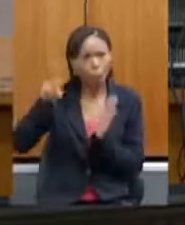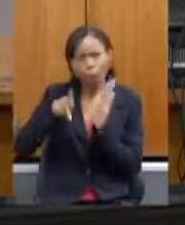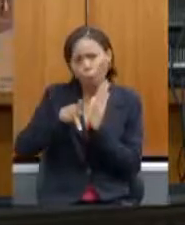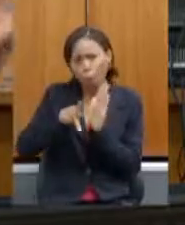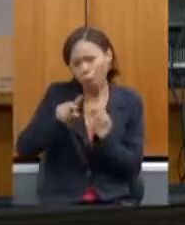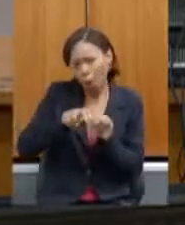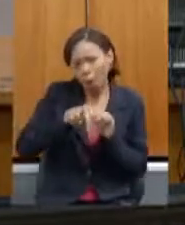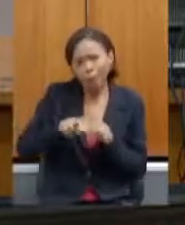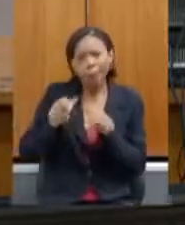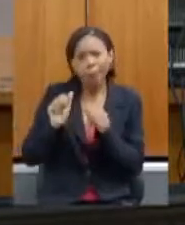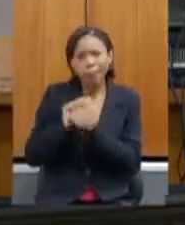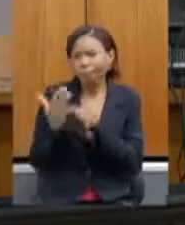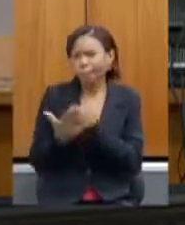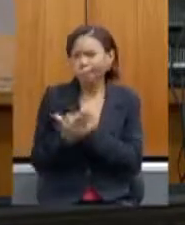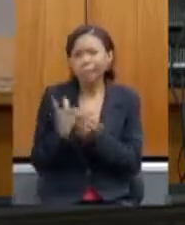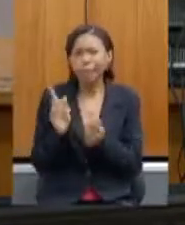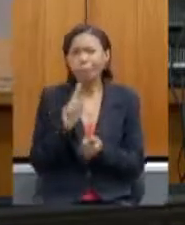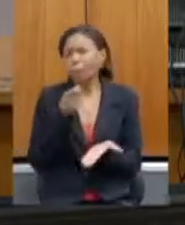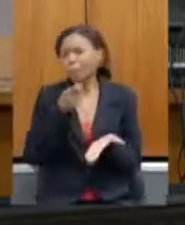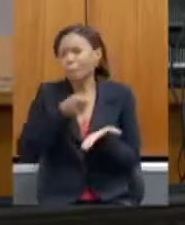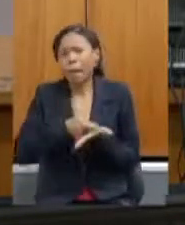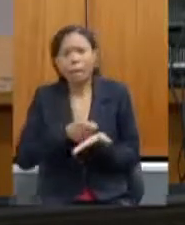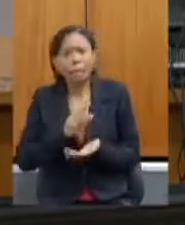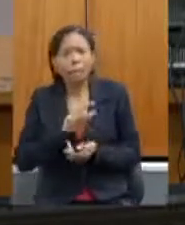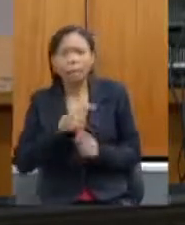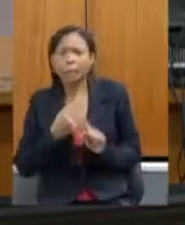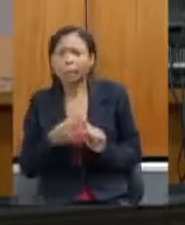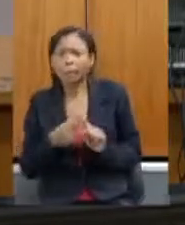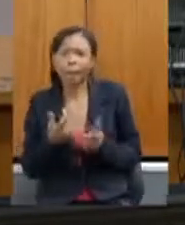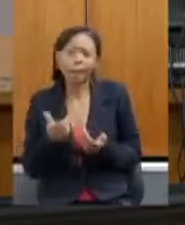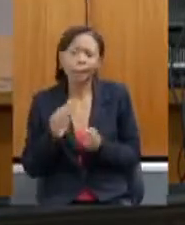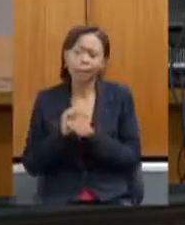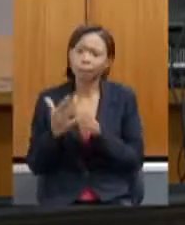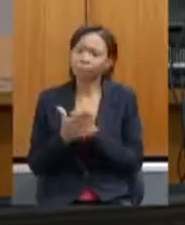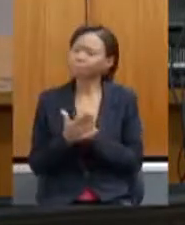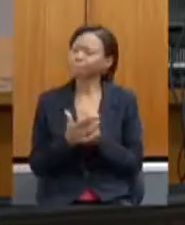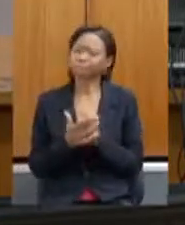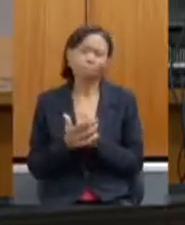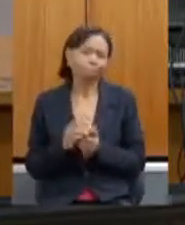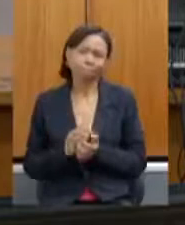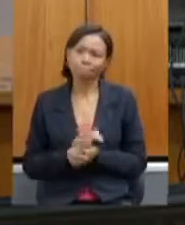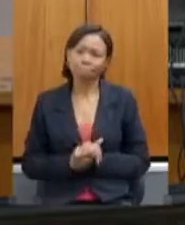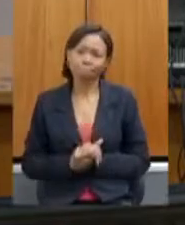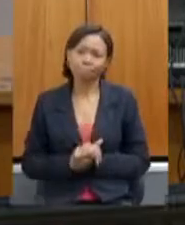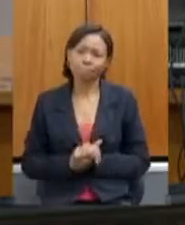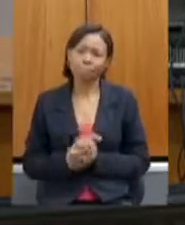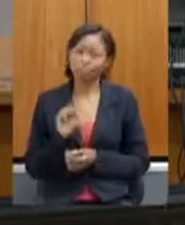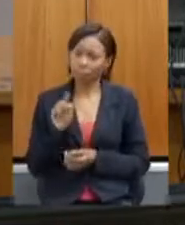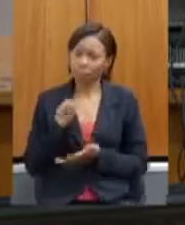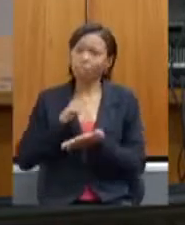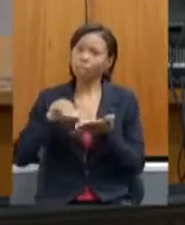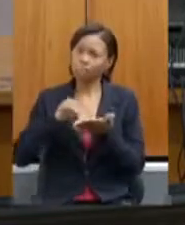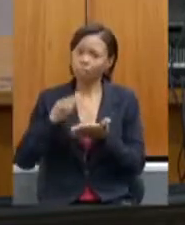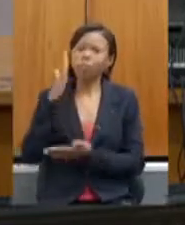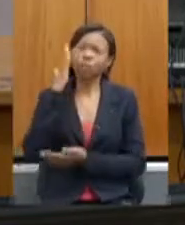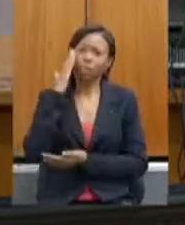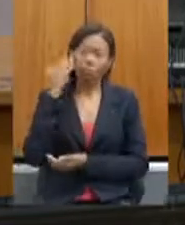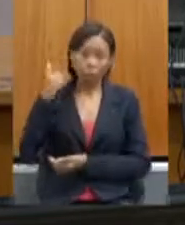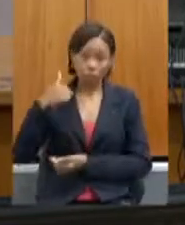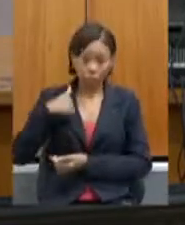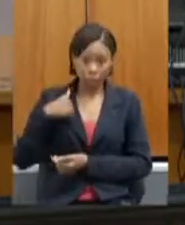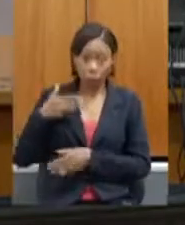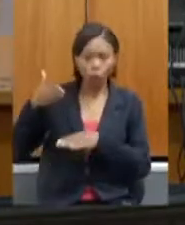pagando as emendas por causa da questão da pandemia. Então, a senhora é sabedora, secretária, que todas as vezes que lá eu estive presente,